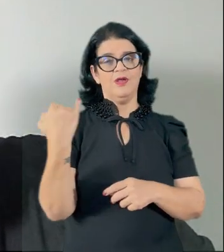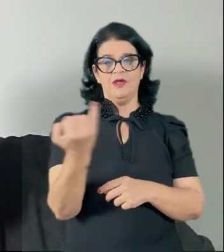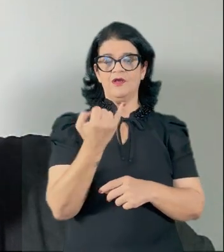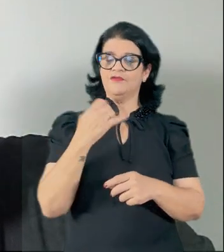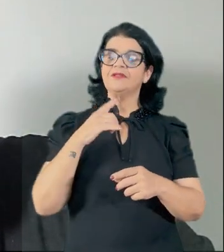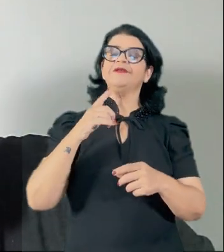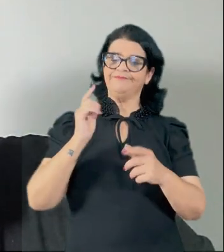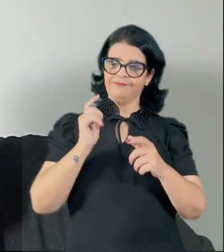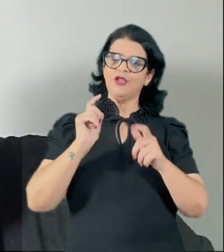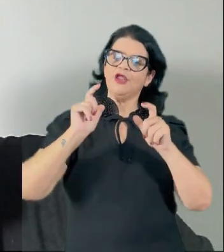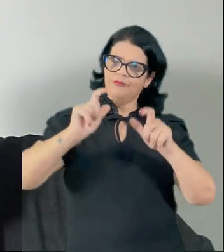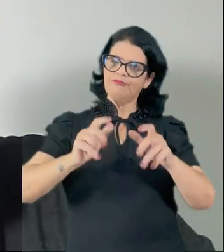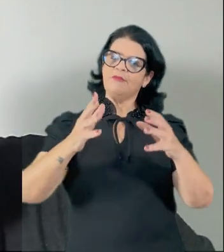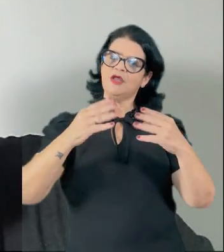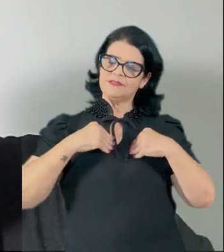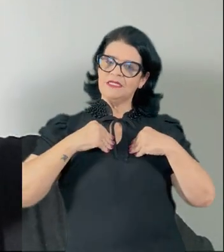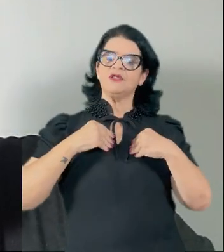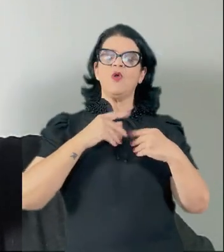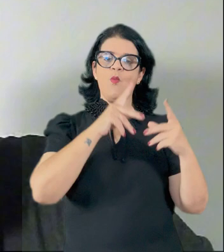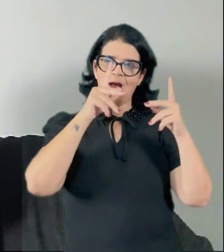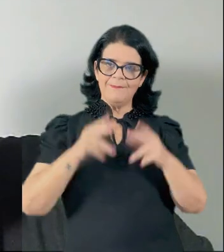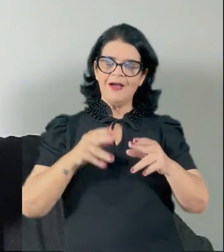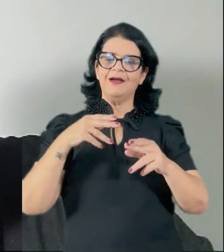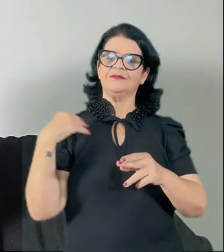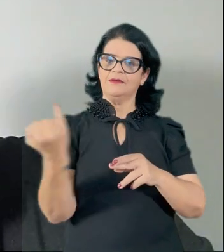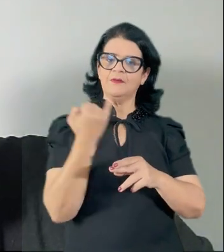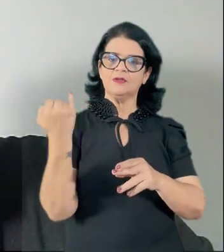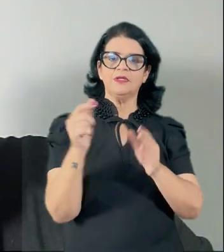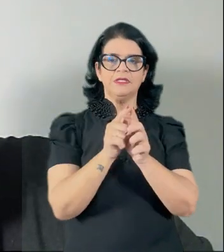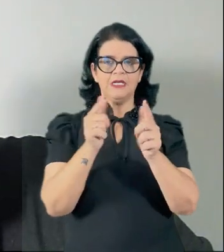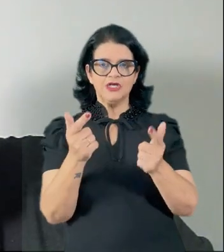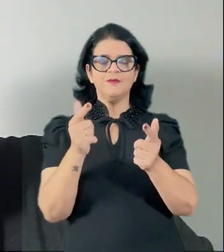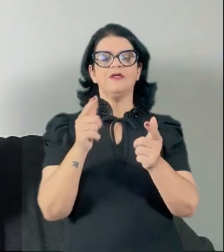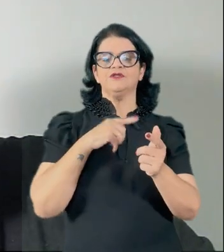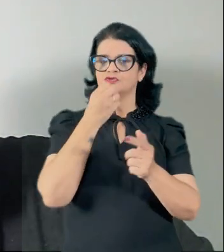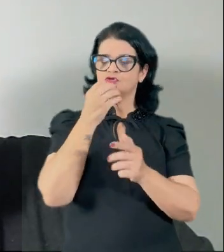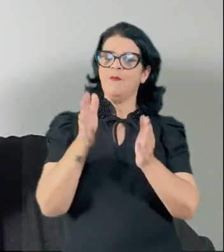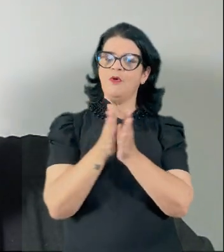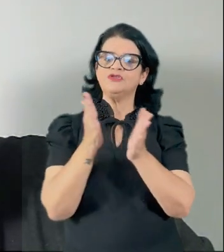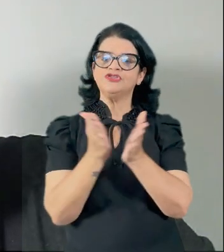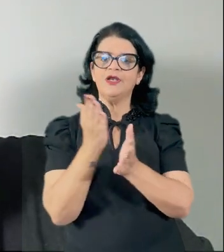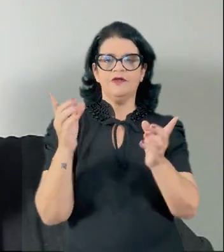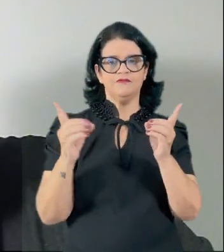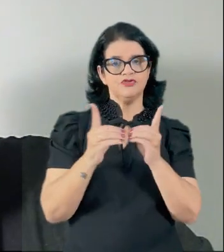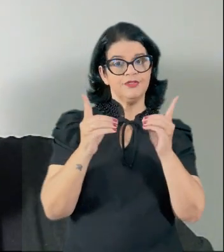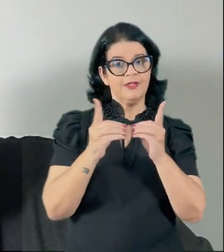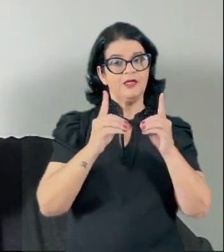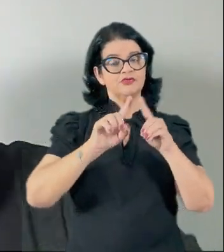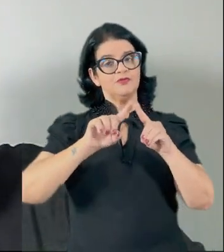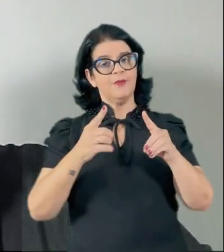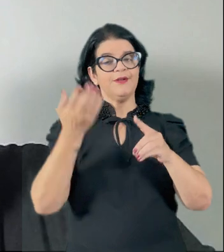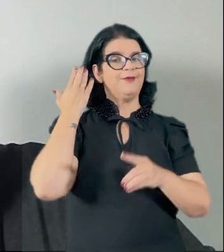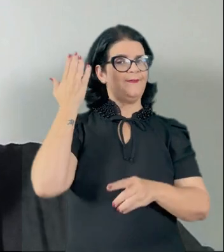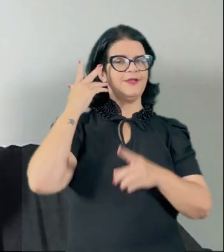É uma temática tão relevante que ocupa merecidamente uma parte significativa das páginas dos bons livros didáticos.